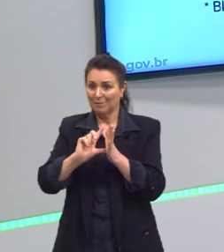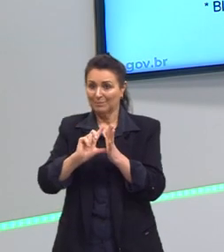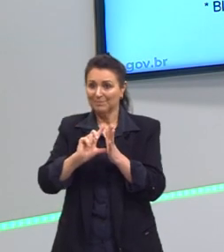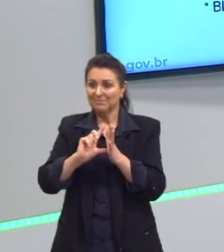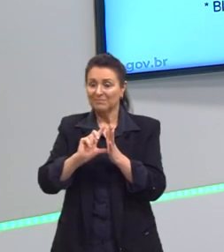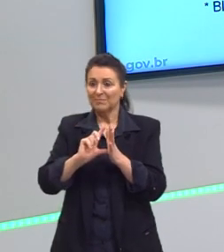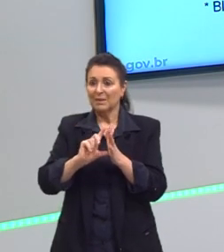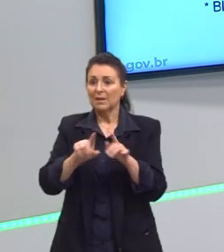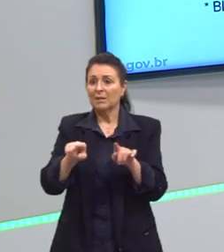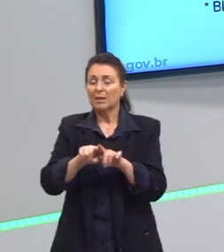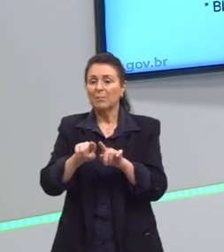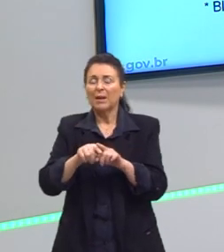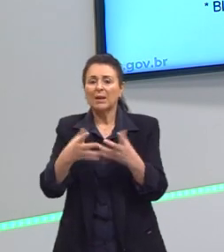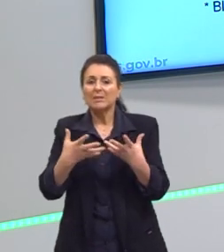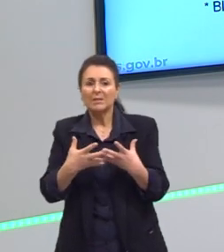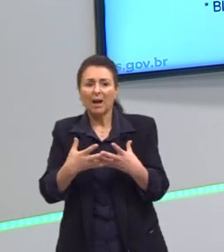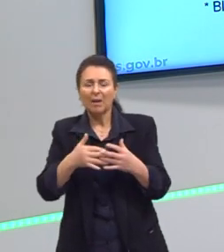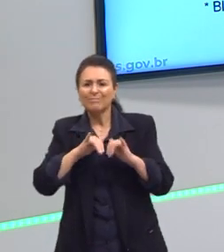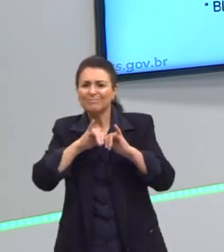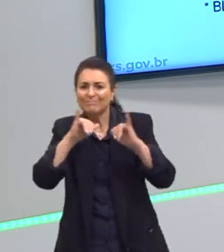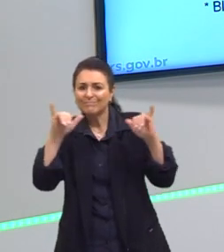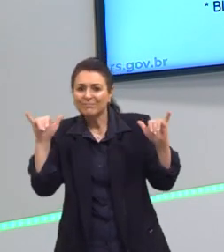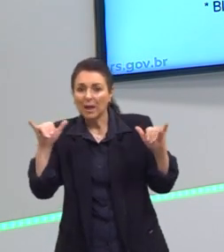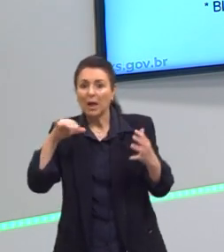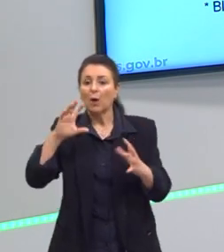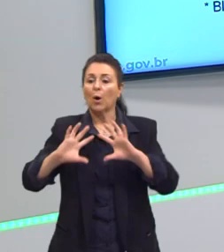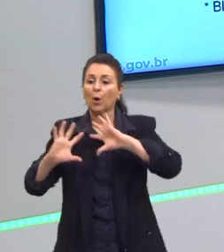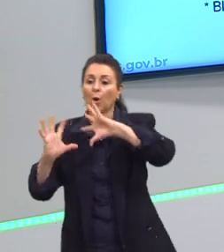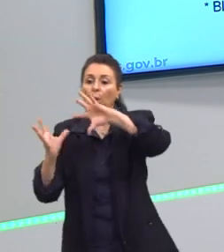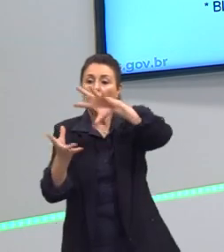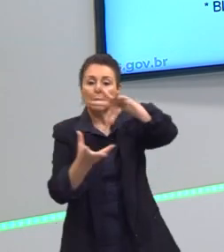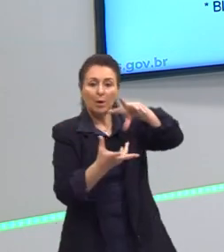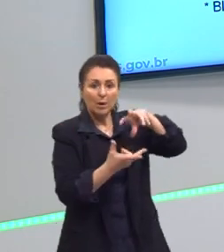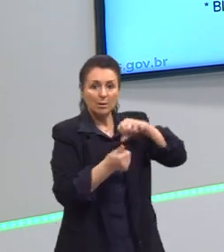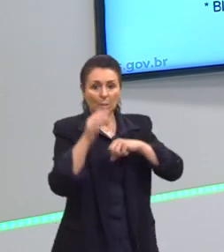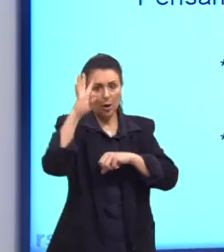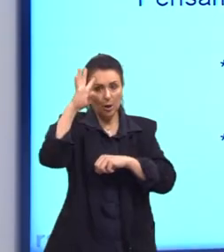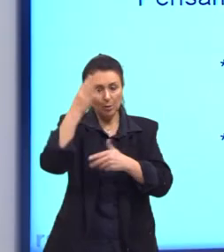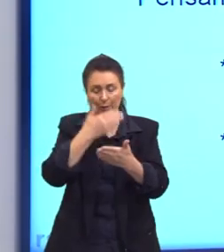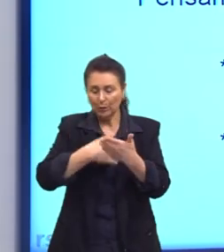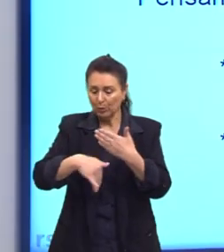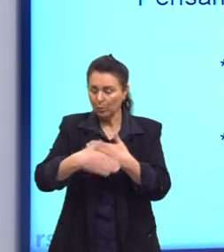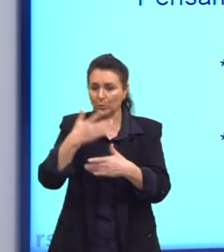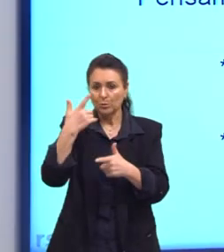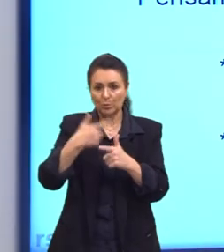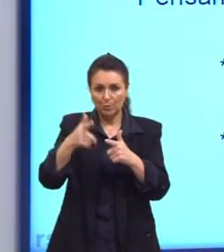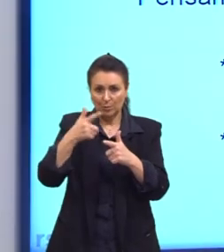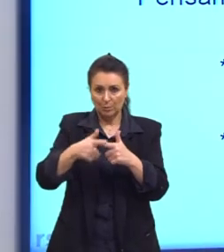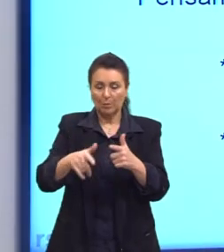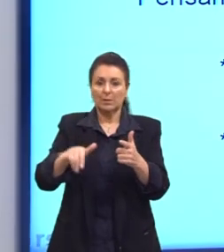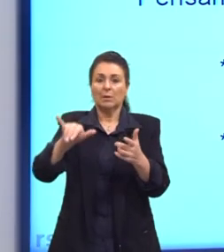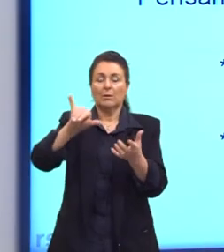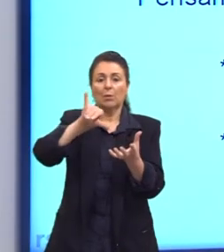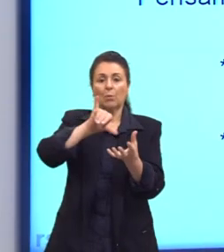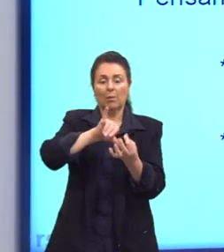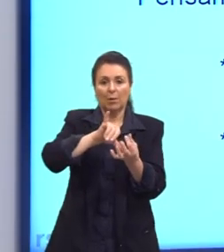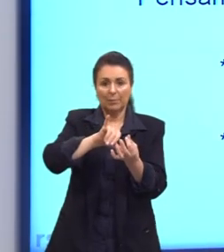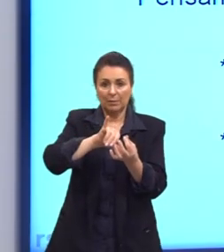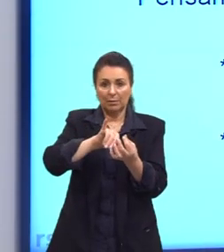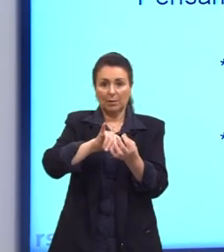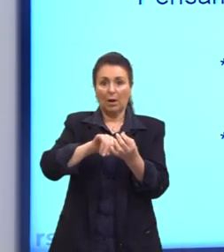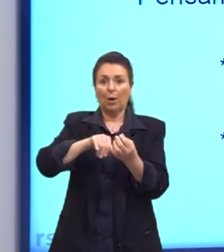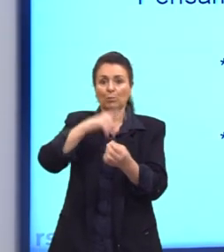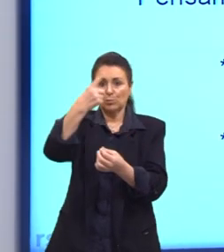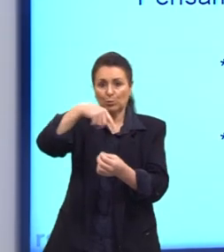esse mito de que a globalização resolveria tudo, esse processo não vai ocorrendo, o capital estrangeiro, enfim, essa